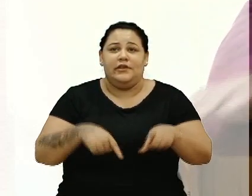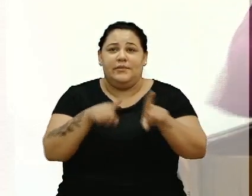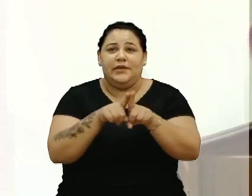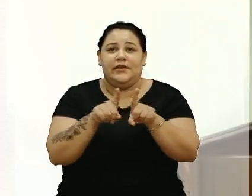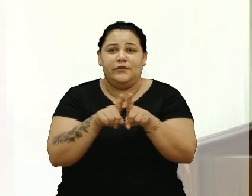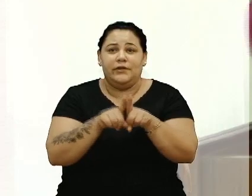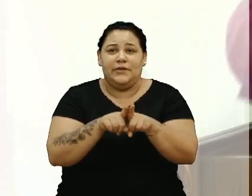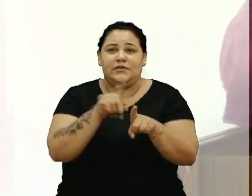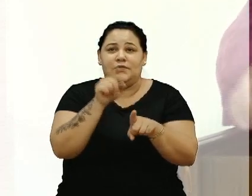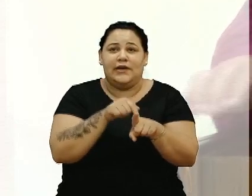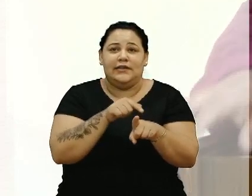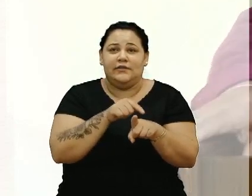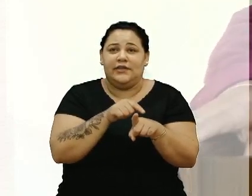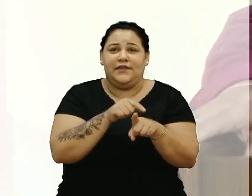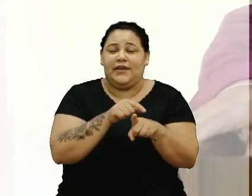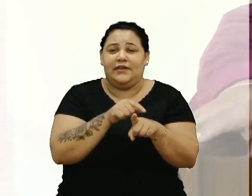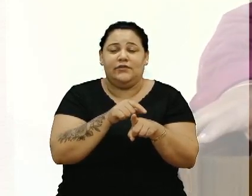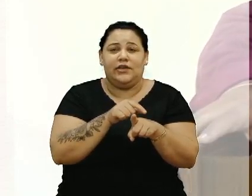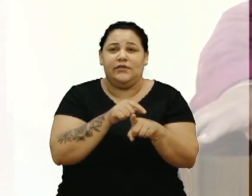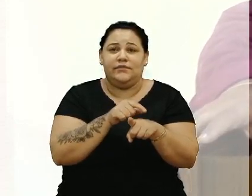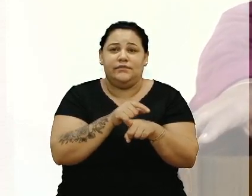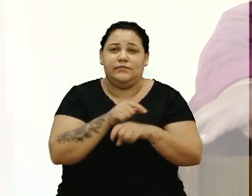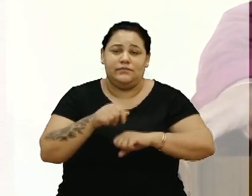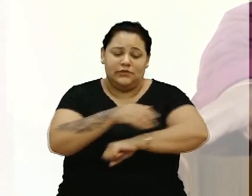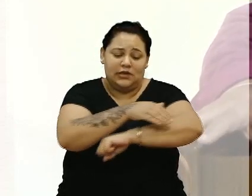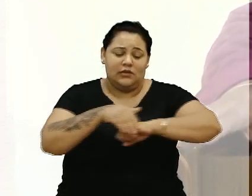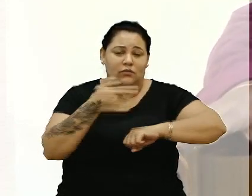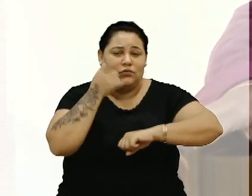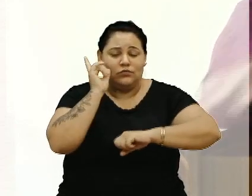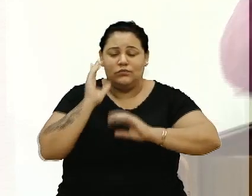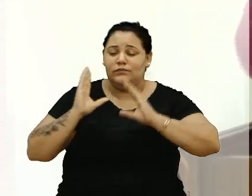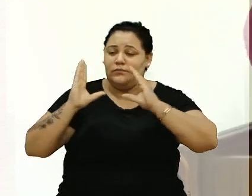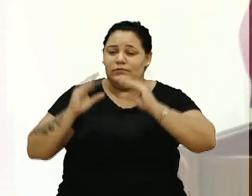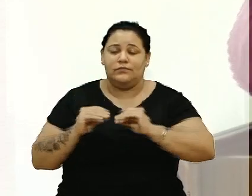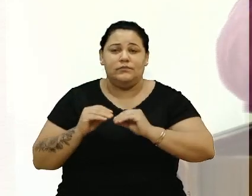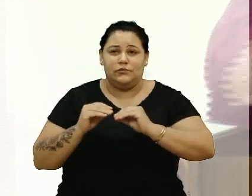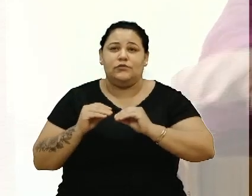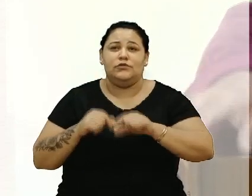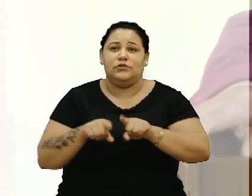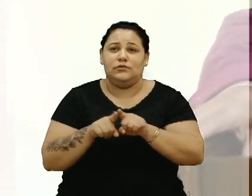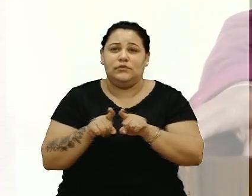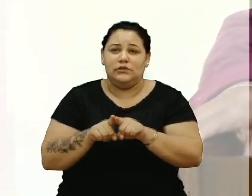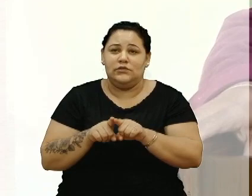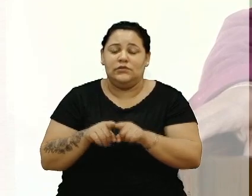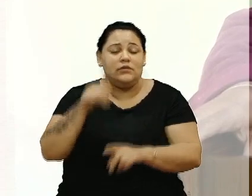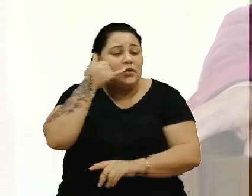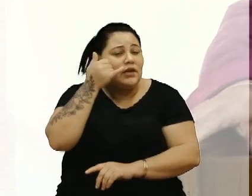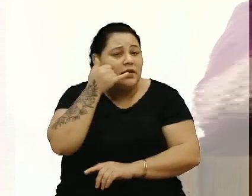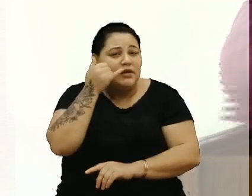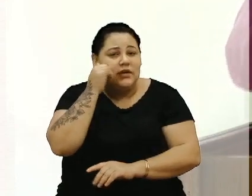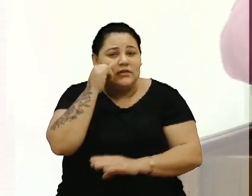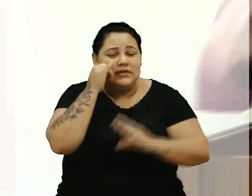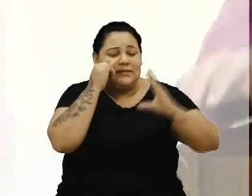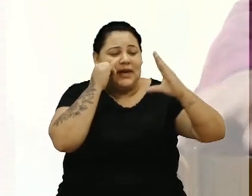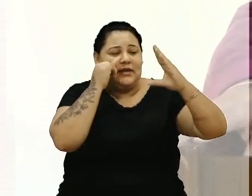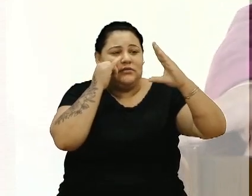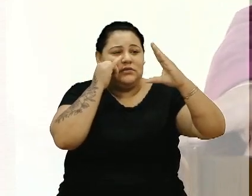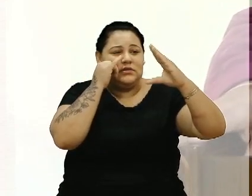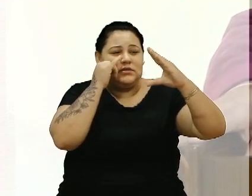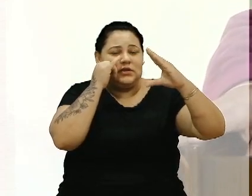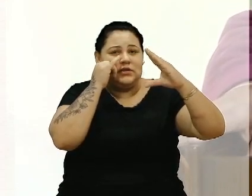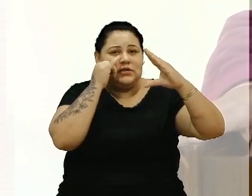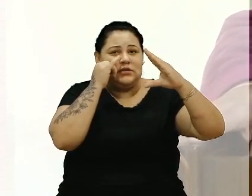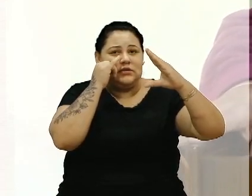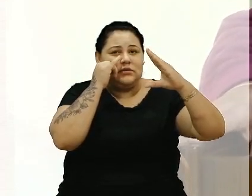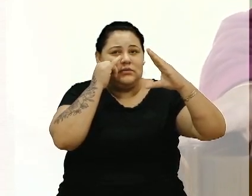gente que vai chegar água hoje. Água, ontem à noite, liguei para o Samarito novamente, diz, olha, só para dar uma atençãozinha, a água